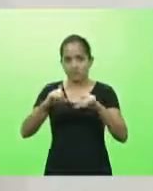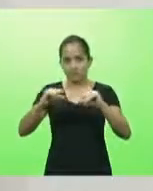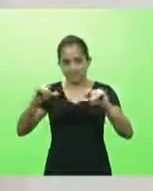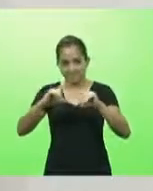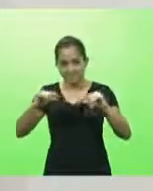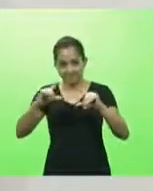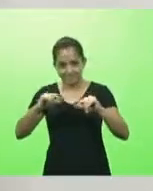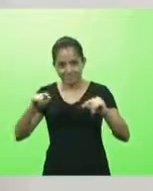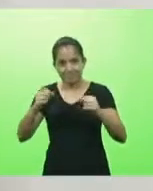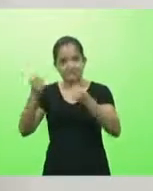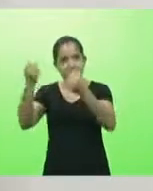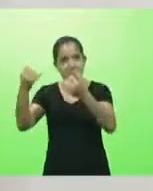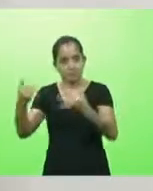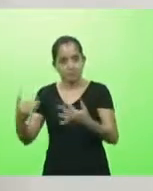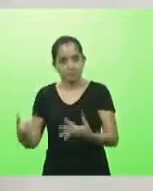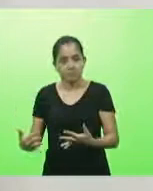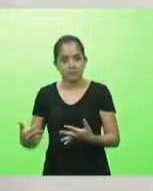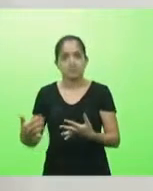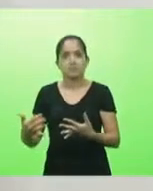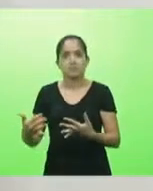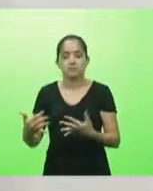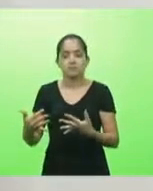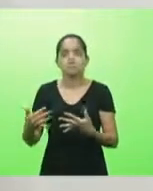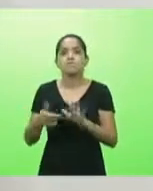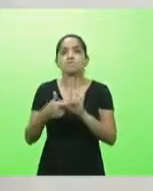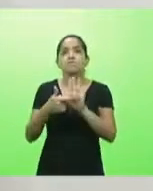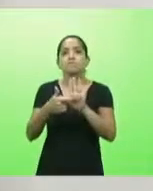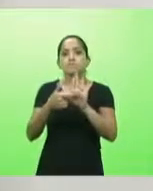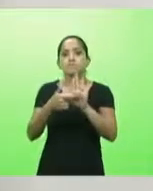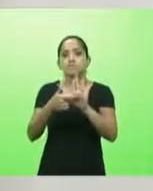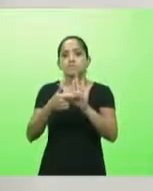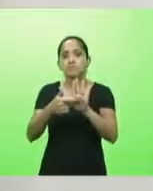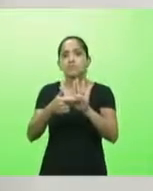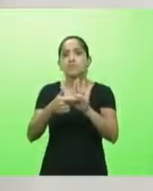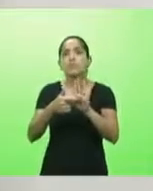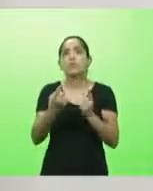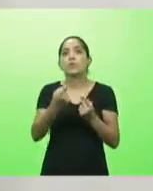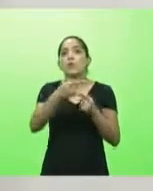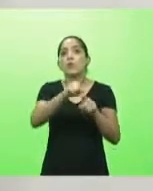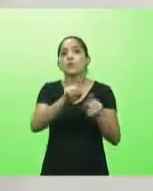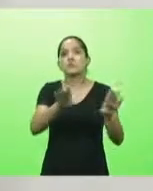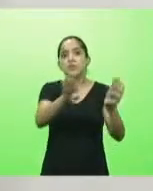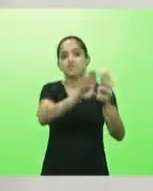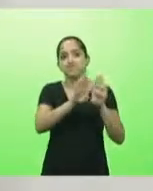uma publicação se posicionando contra o lockdown.